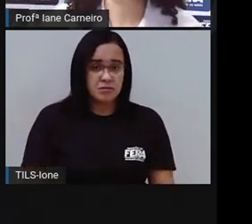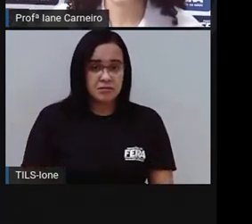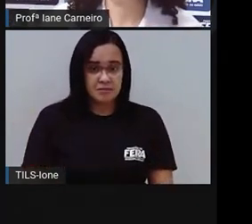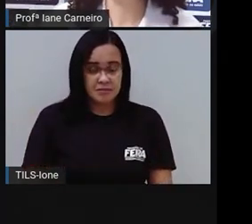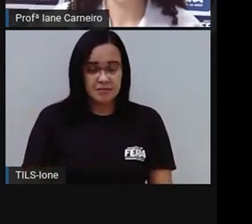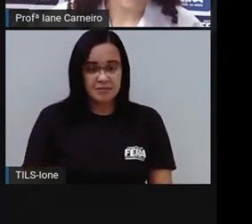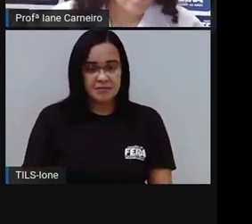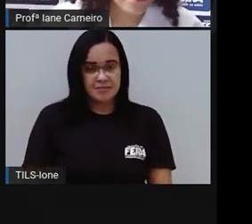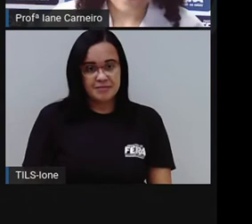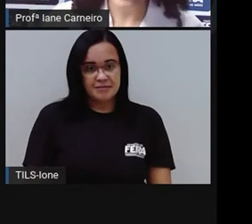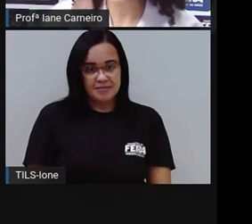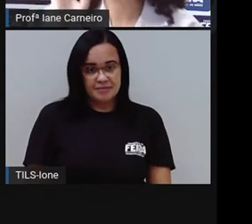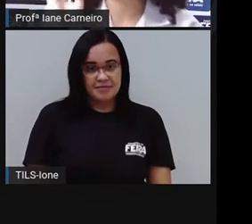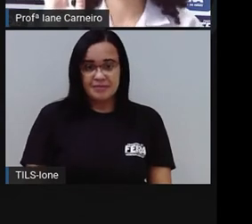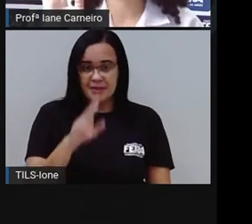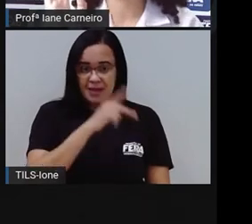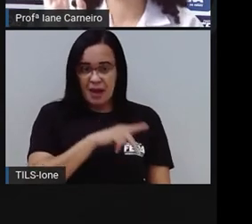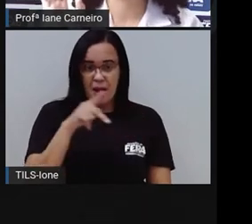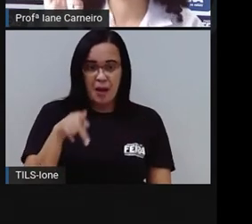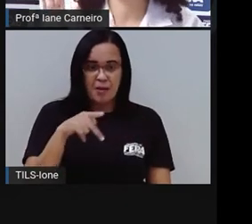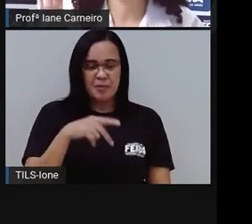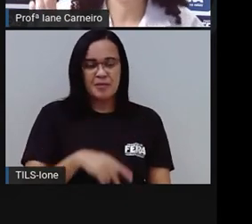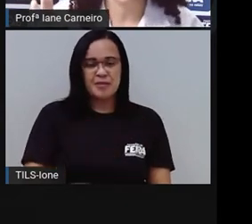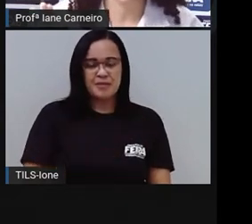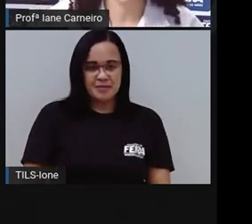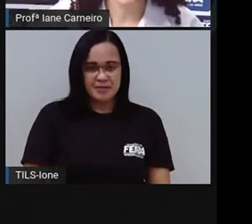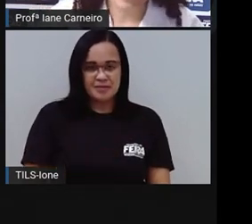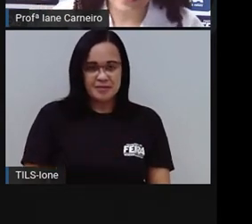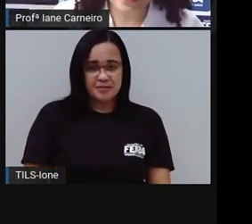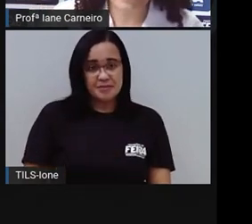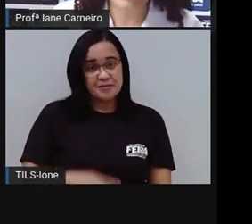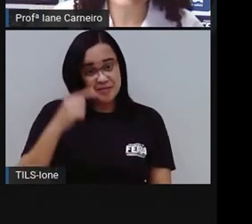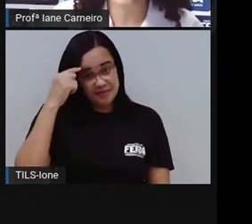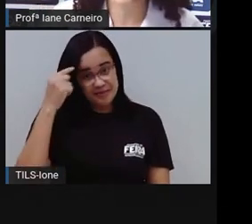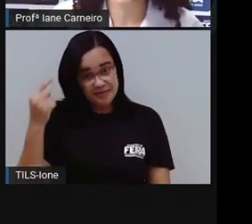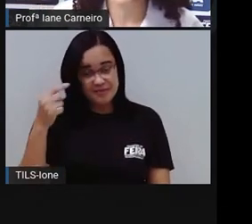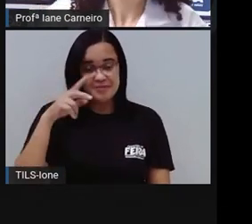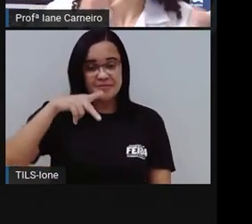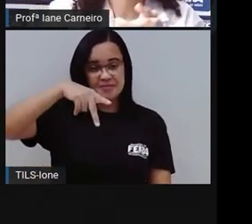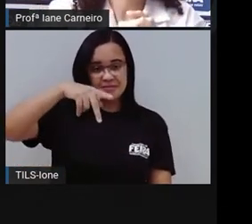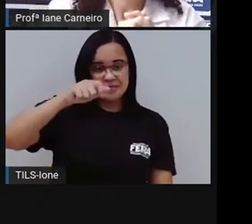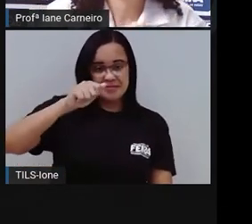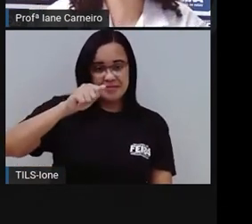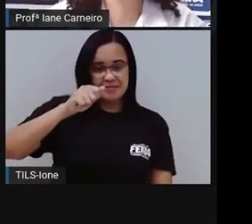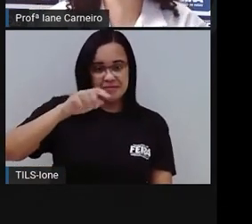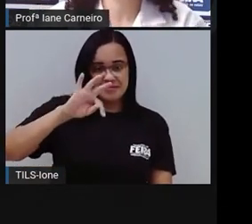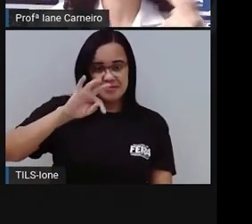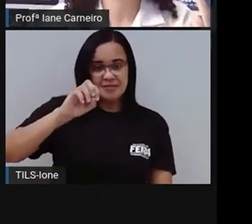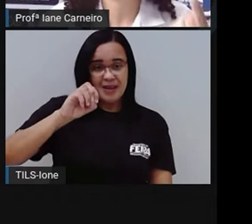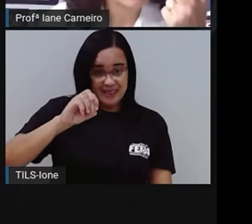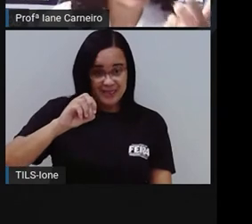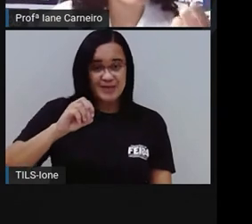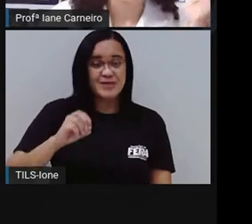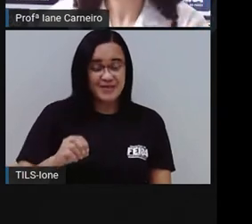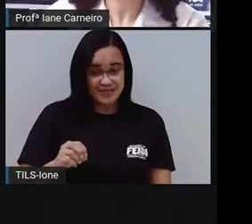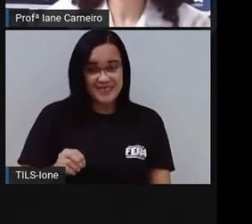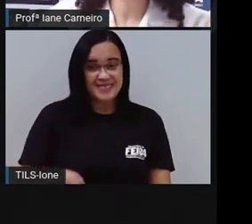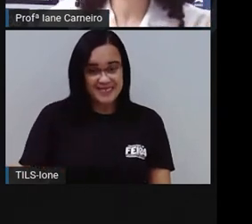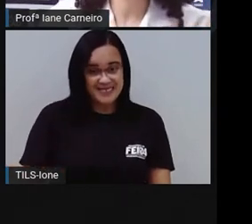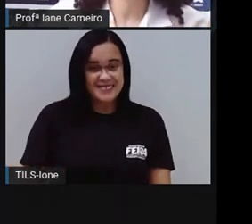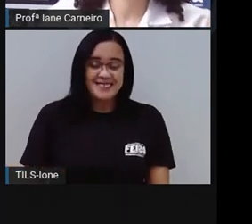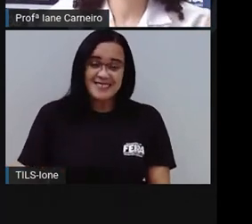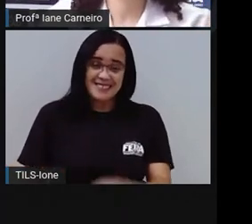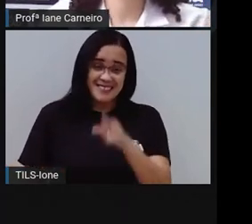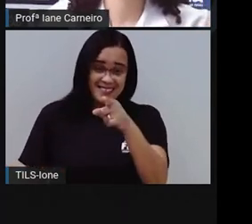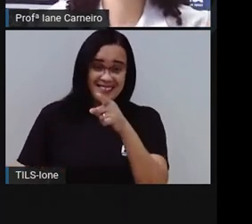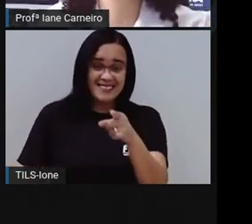O Pró sabe. E eu acho, na verdade, eu acho que é o pato. Será que é o pato? O pato, ele anda com quem? Com as